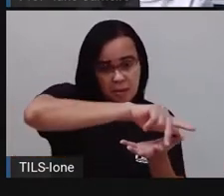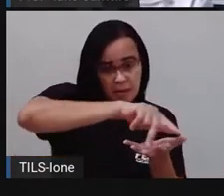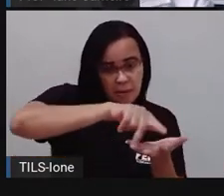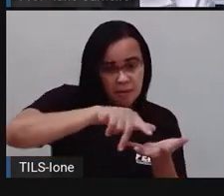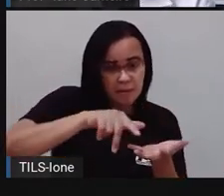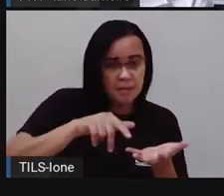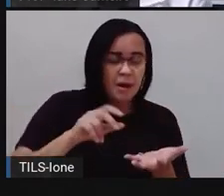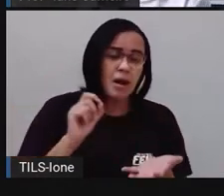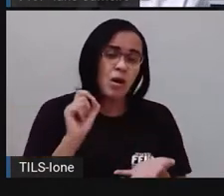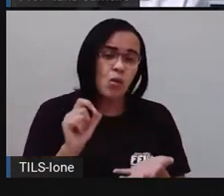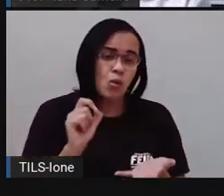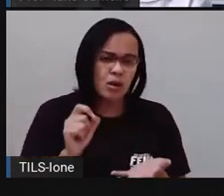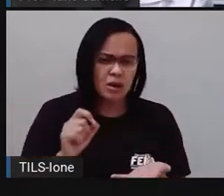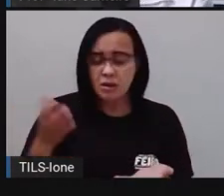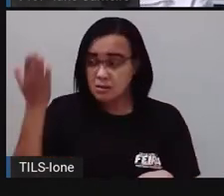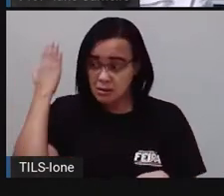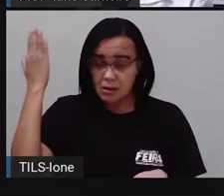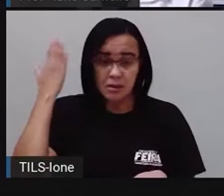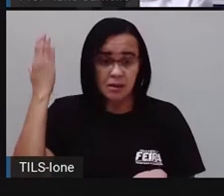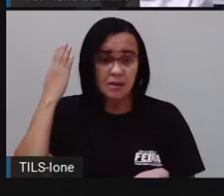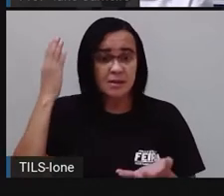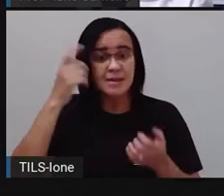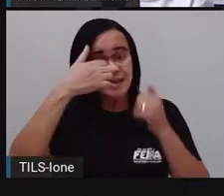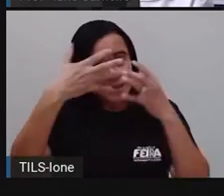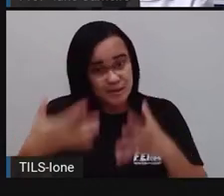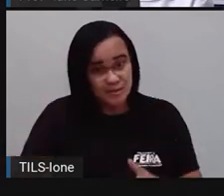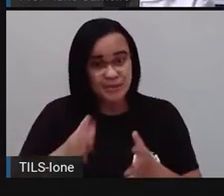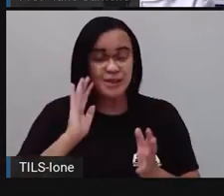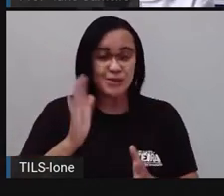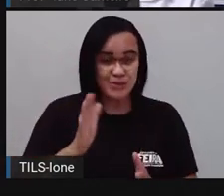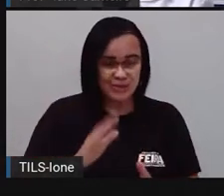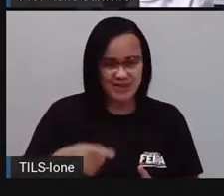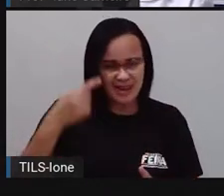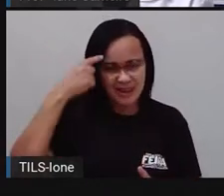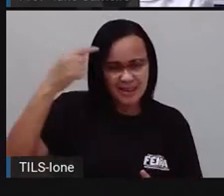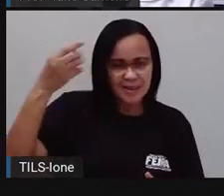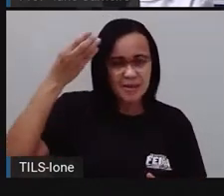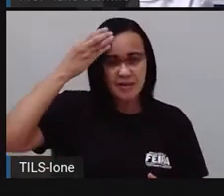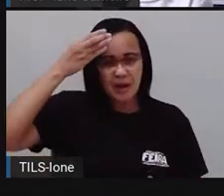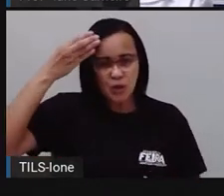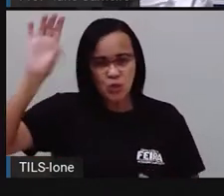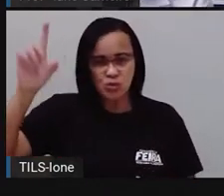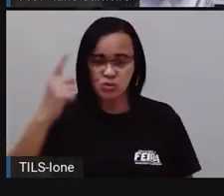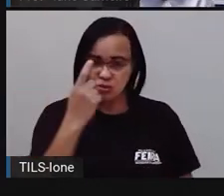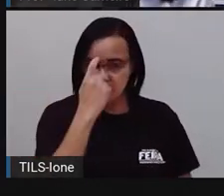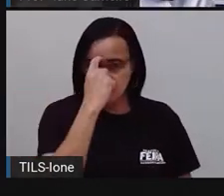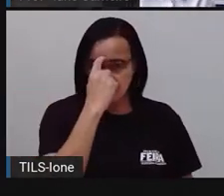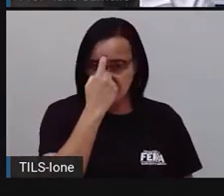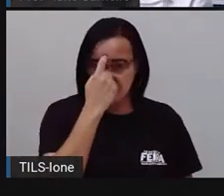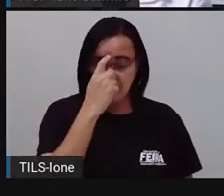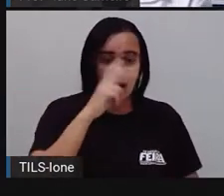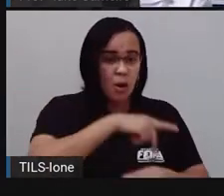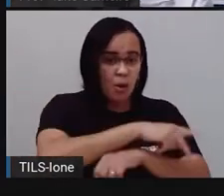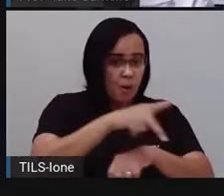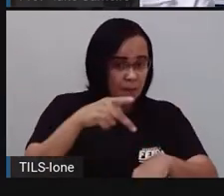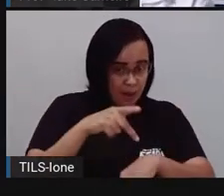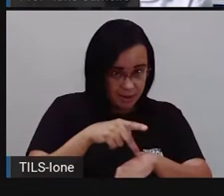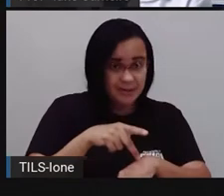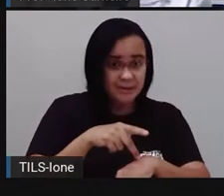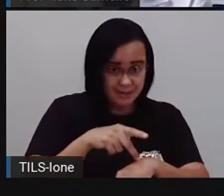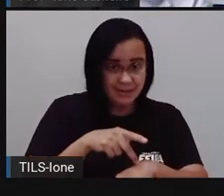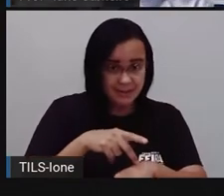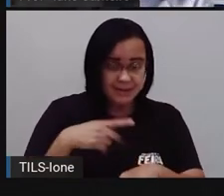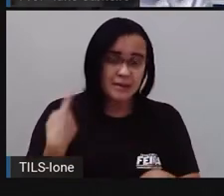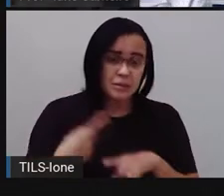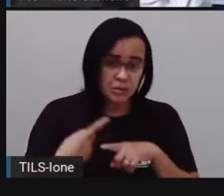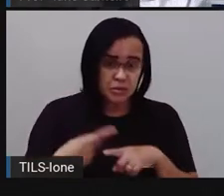cultura da Índia, que é a cultura de cuidar da vaca, né? Ver na vaca um